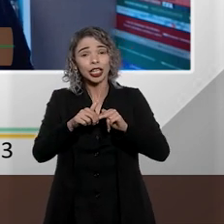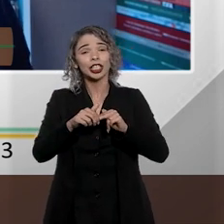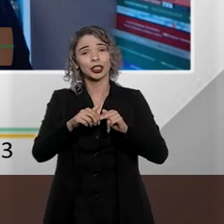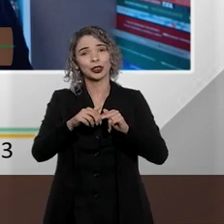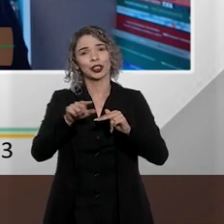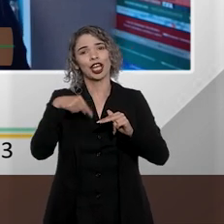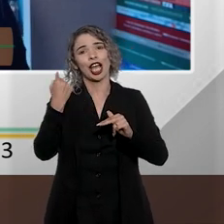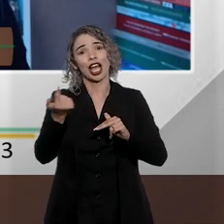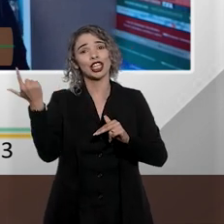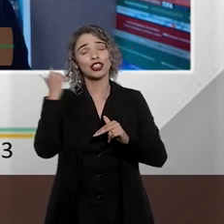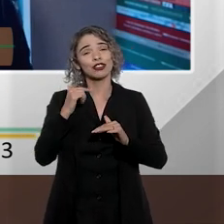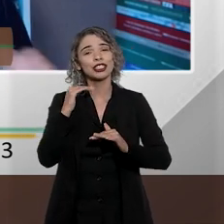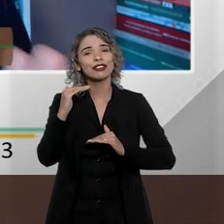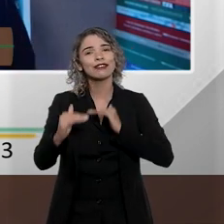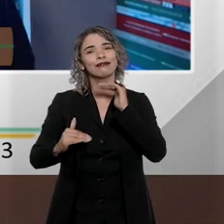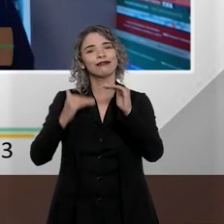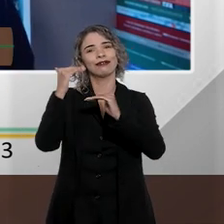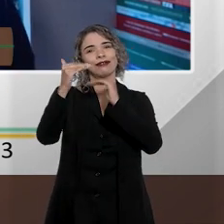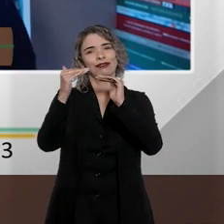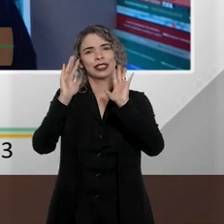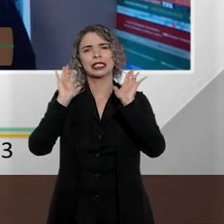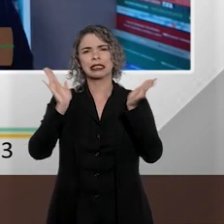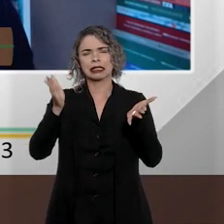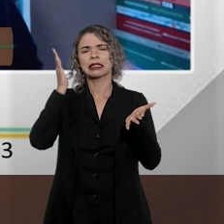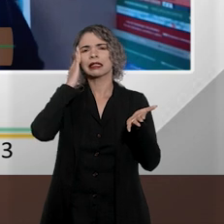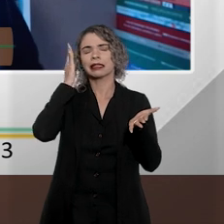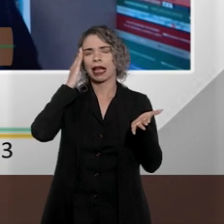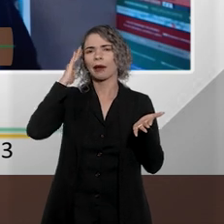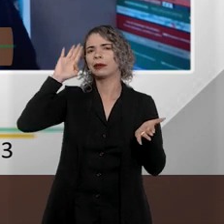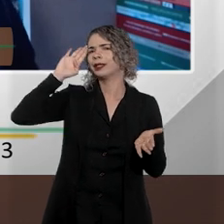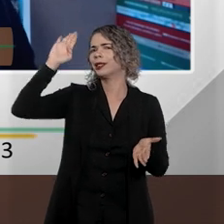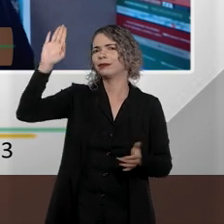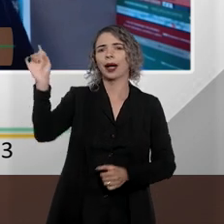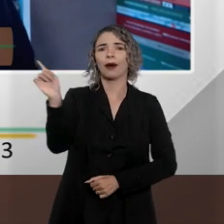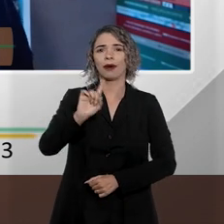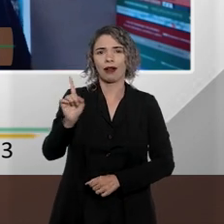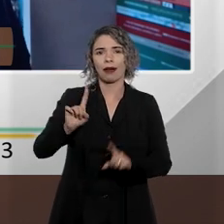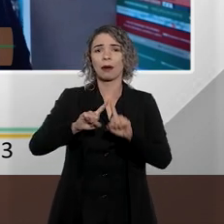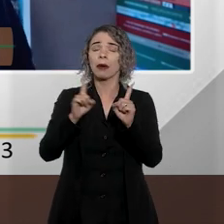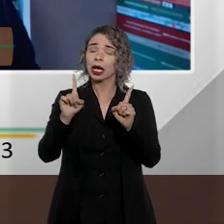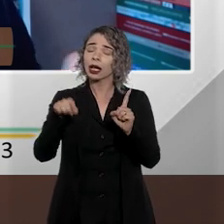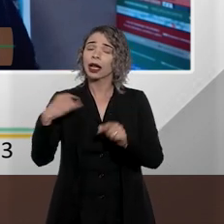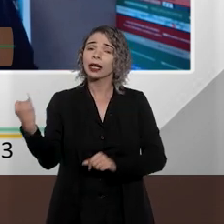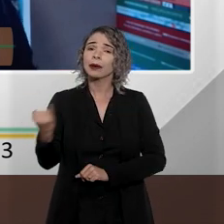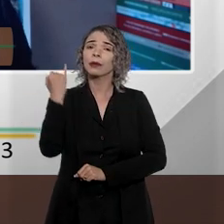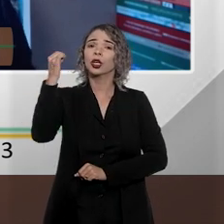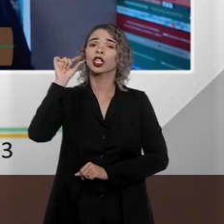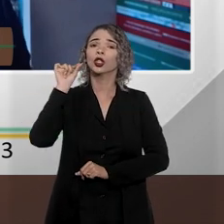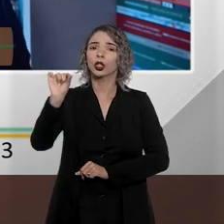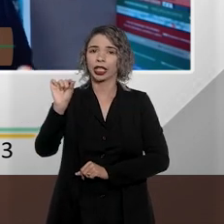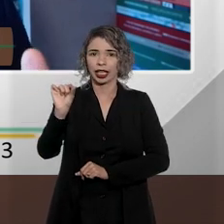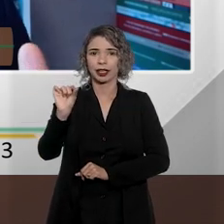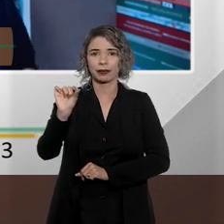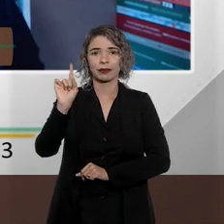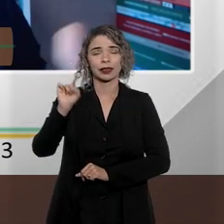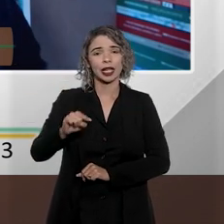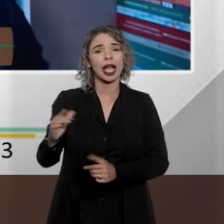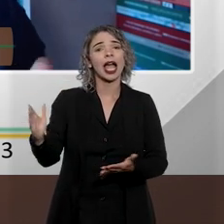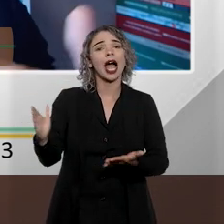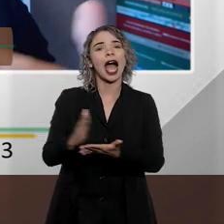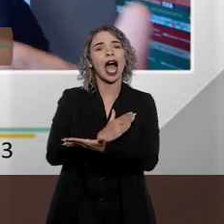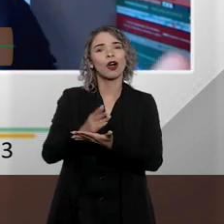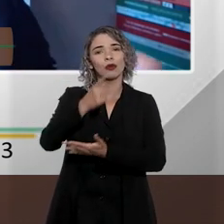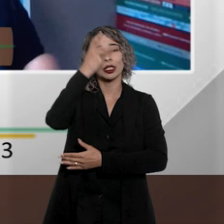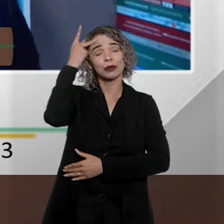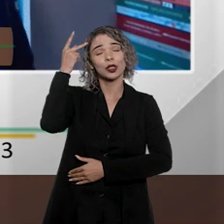tido um ganho, que certamente não é o principal, mas é um ganho relevante, que é a branquitude, ou melhor, algumas